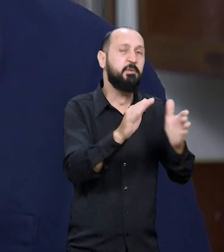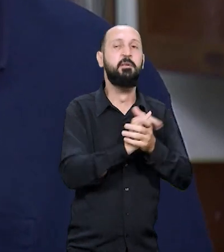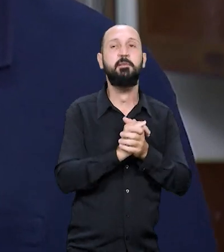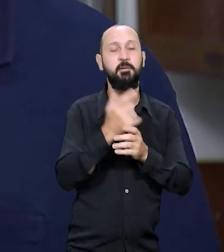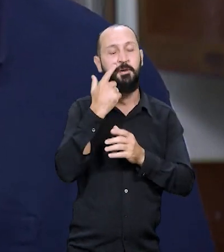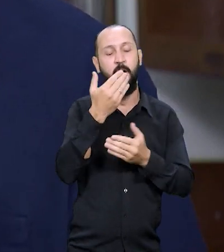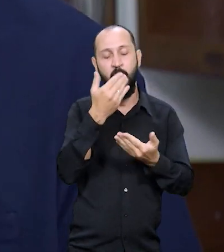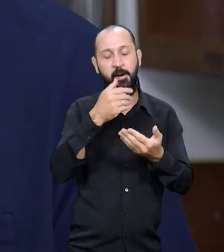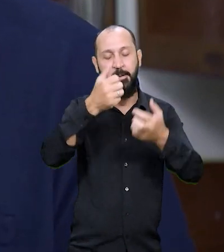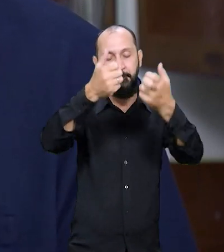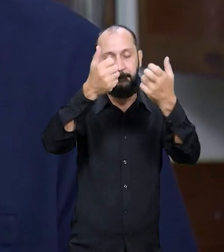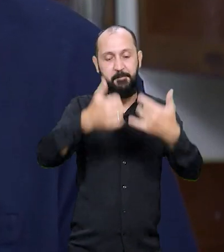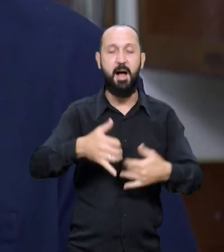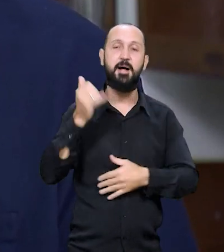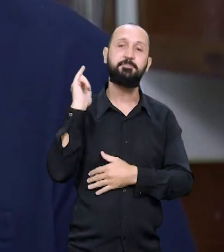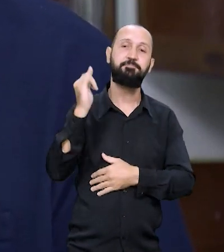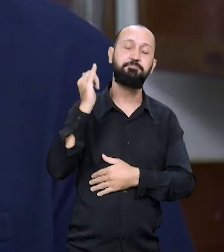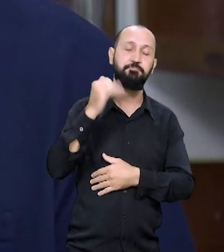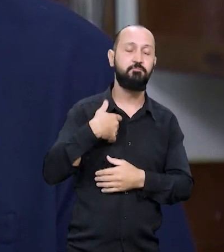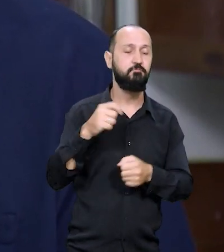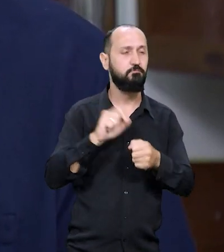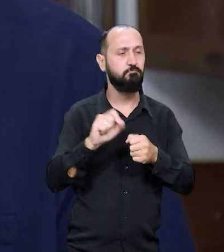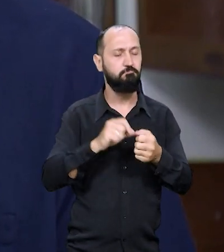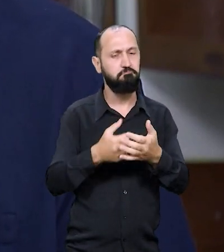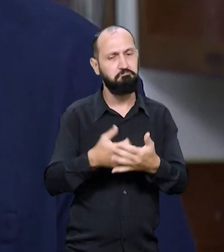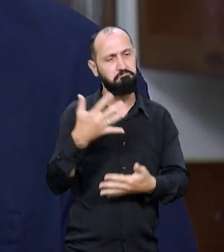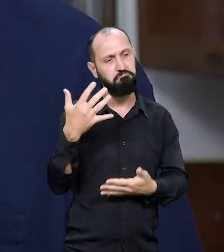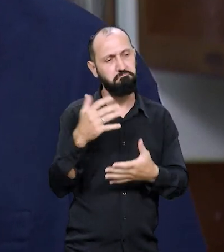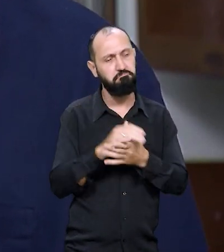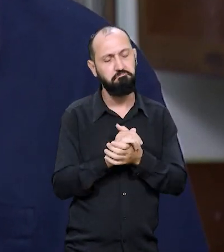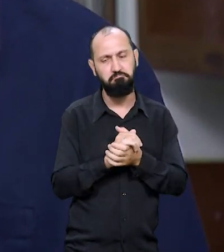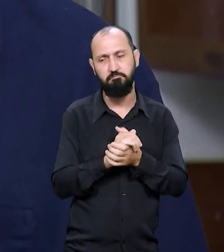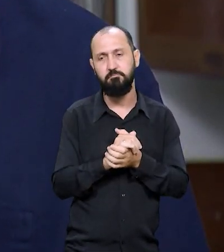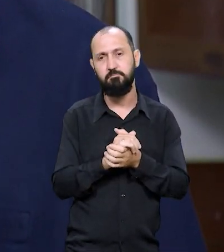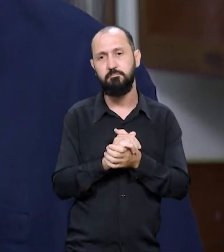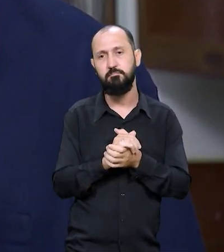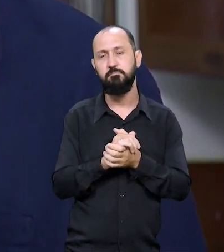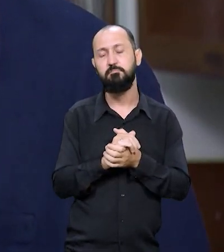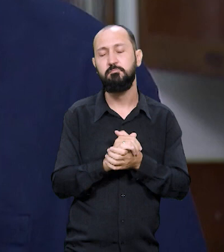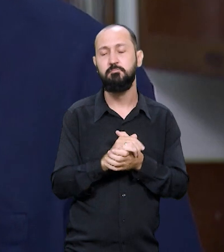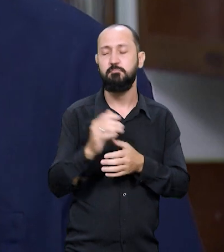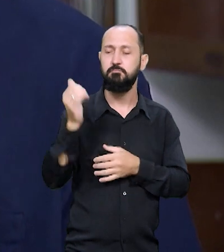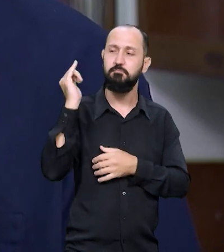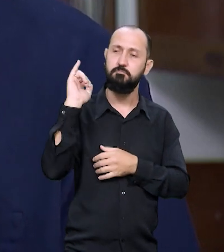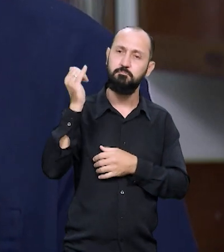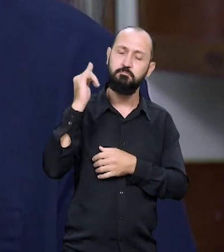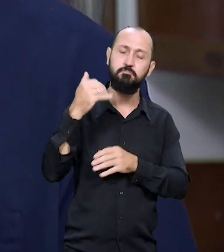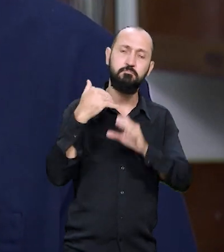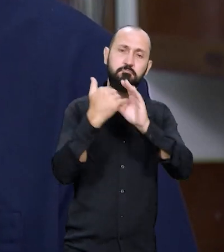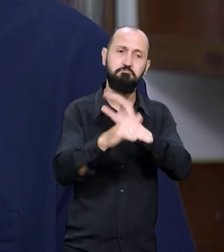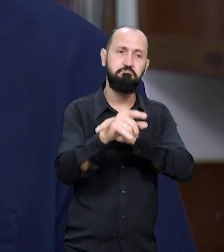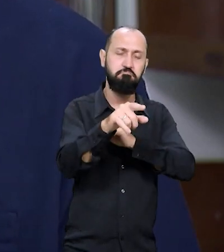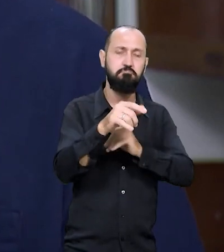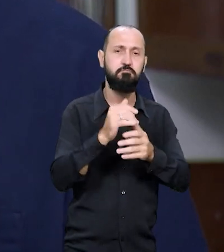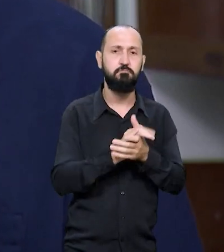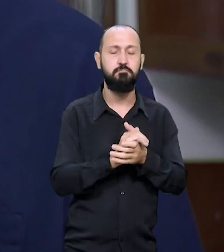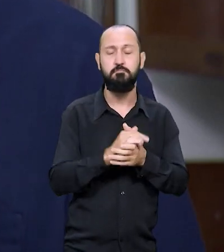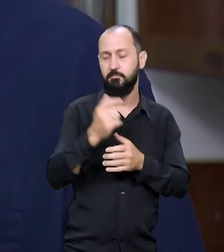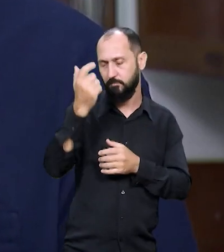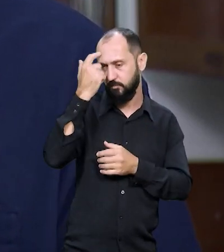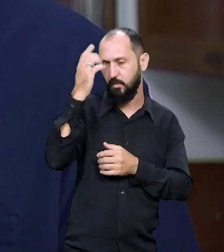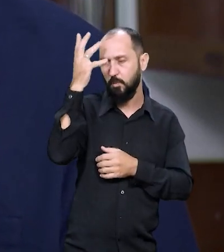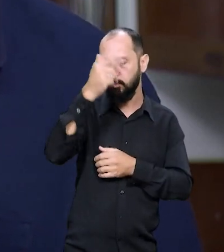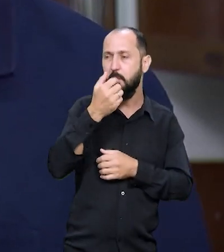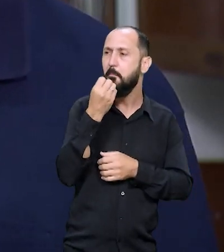pediu que a gente descrevesse sobre isso. E eu fiz a descrição, mandei para ela. Ela achou bonito,